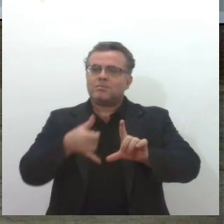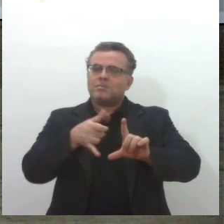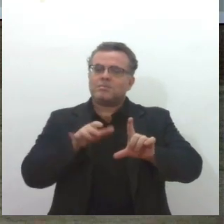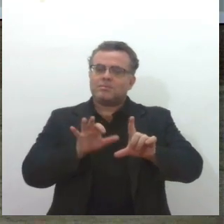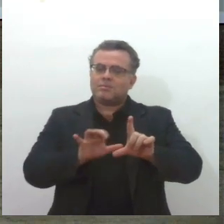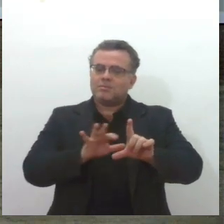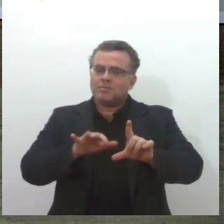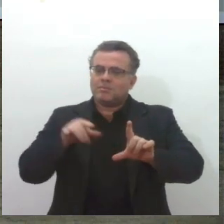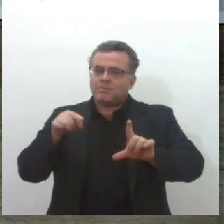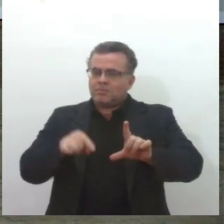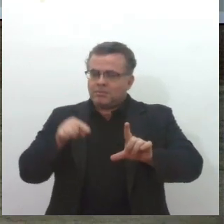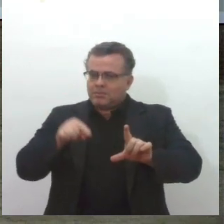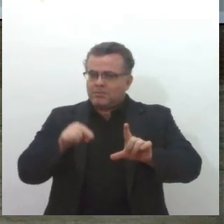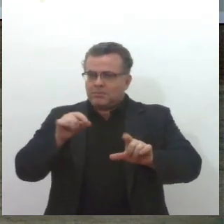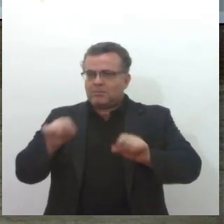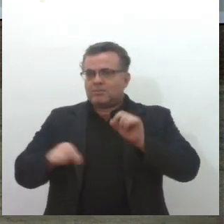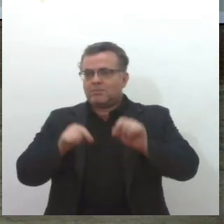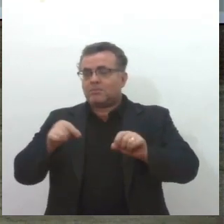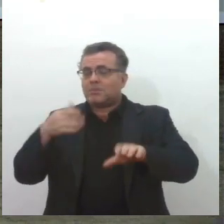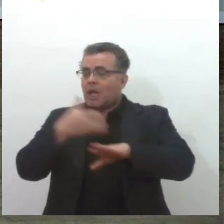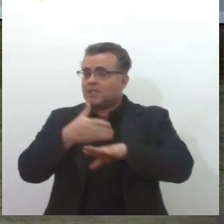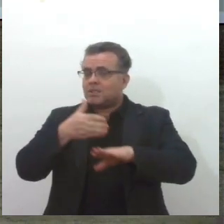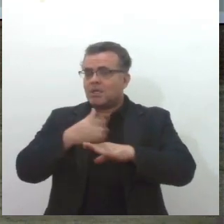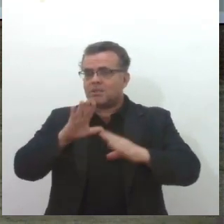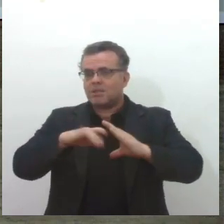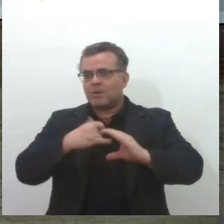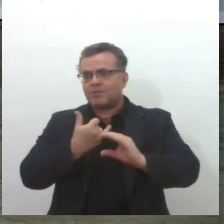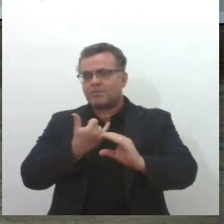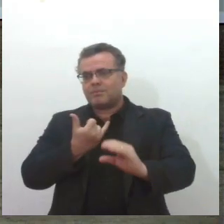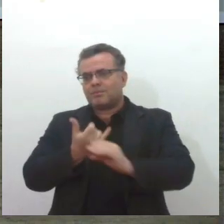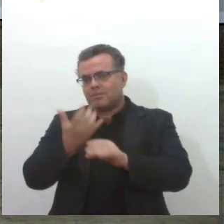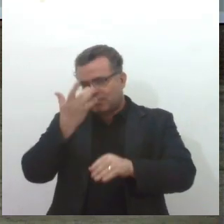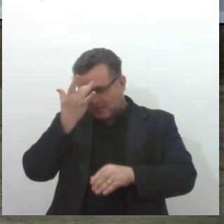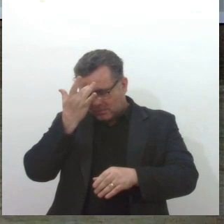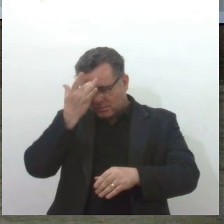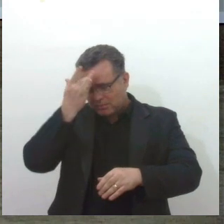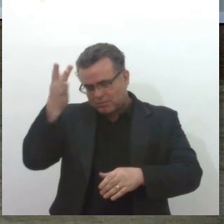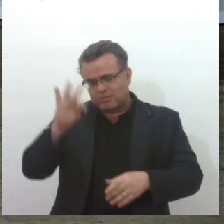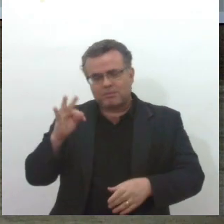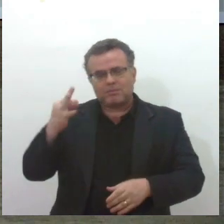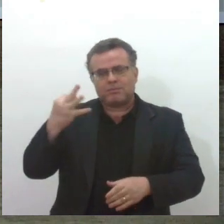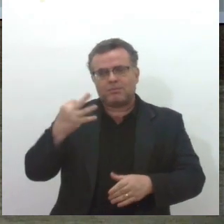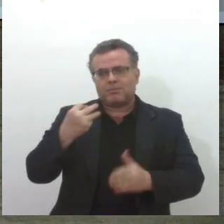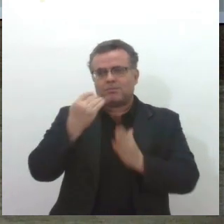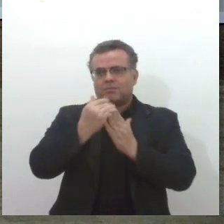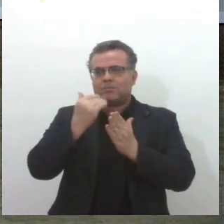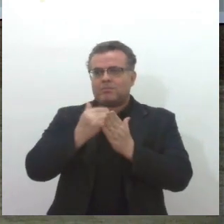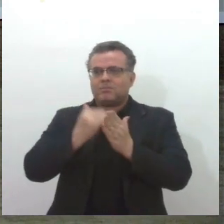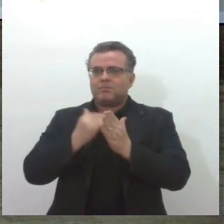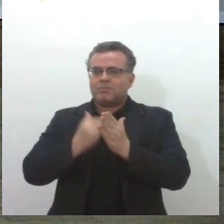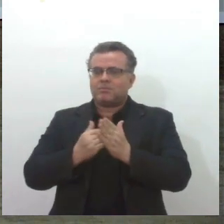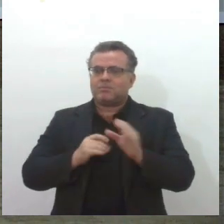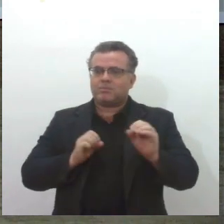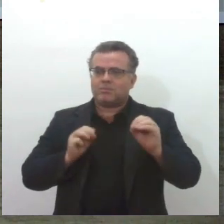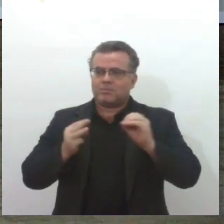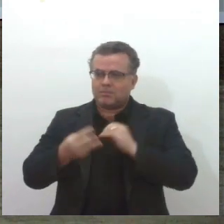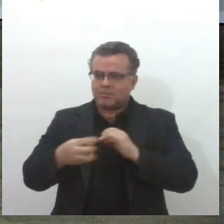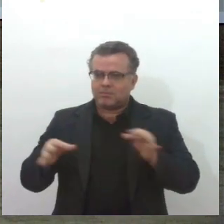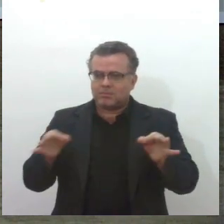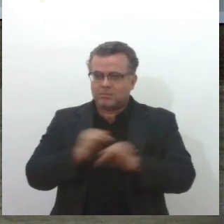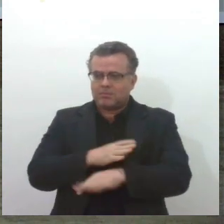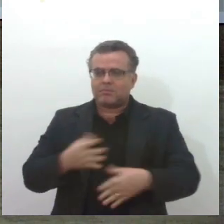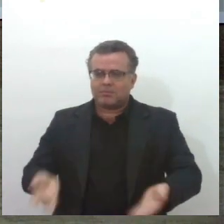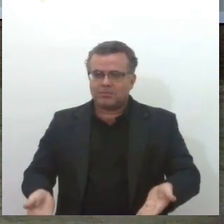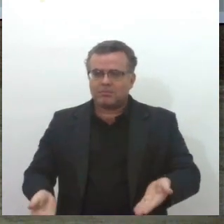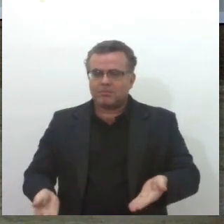Alese e acesse o QR Code no canto inferior da tela que ele te dá acesso a todo o conteúdo disponível no nosso canal do YouTube.